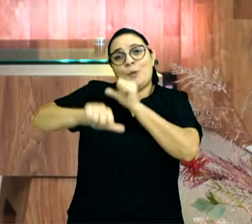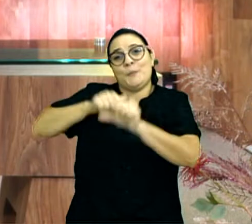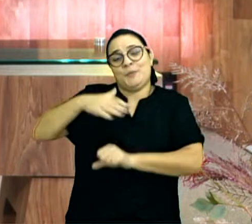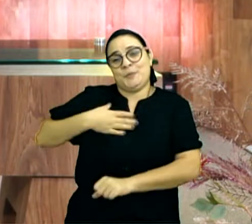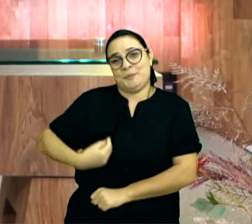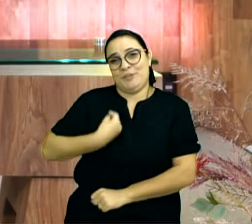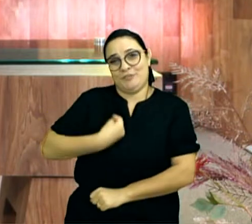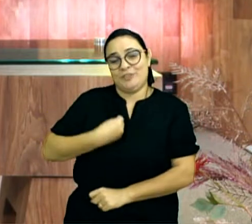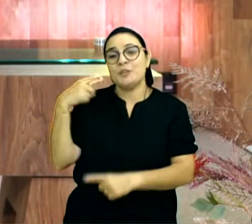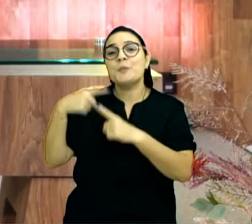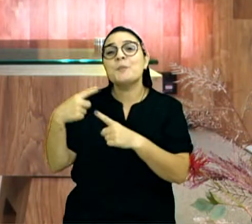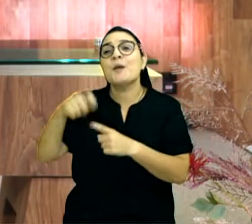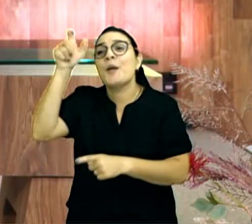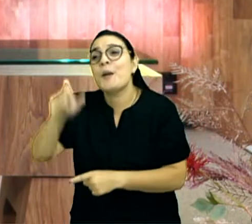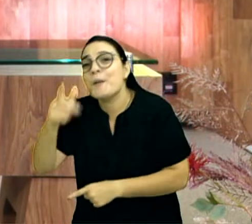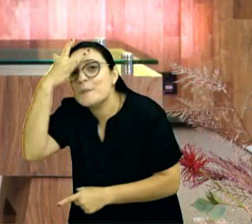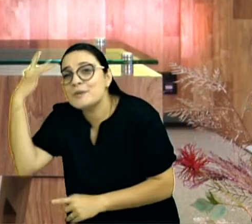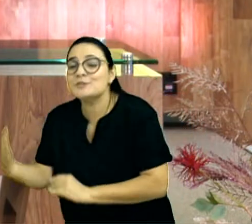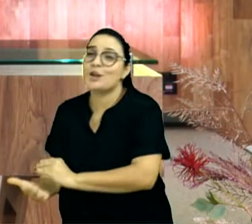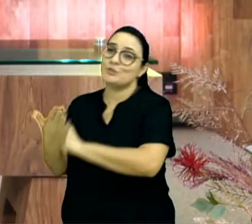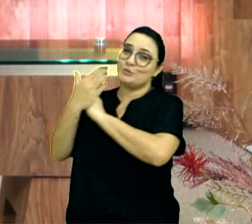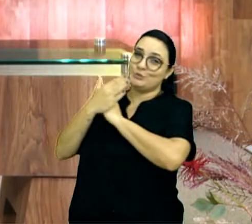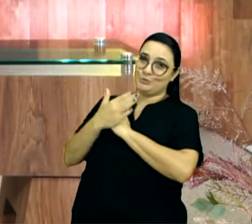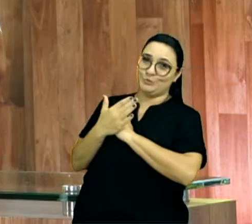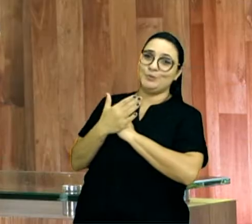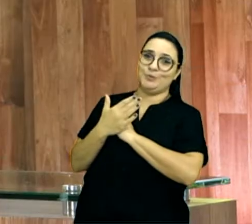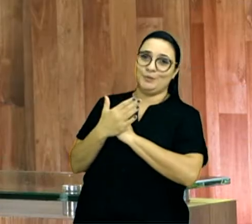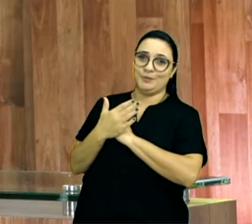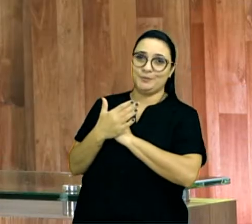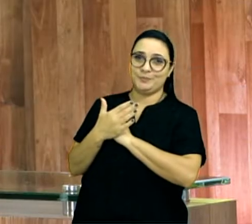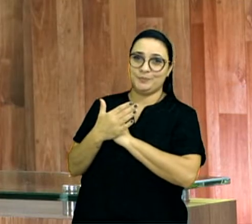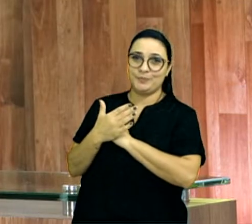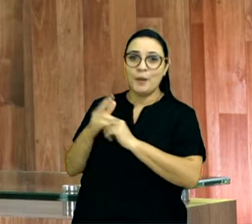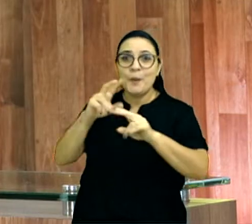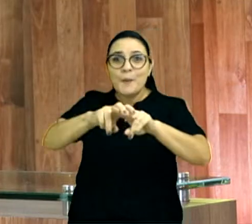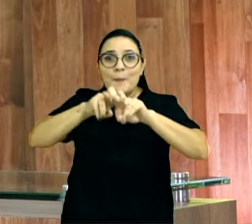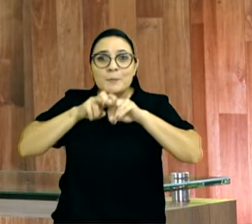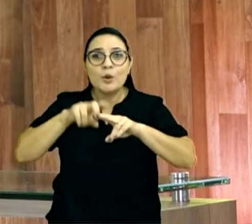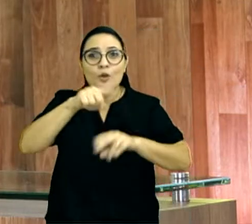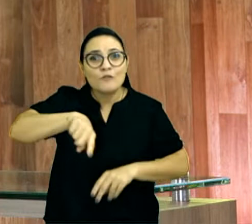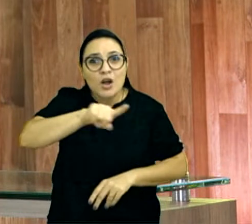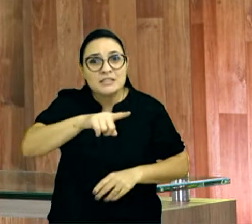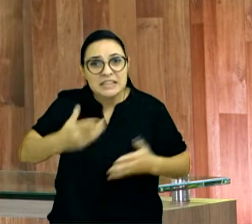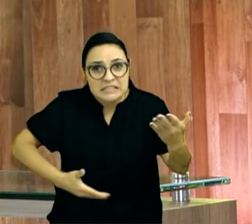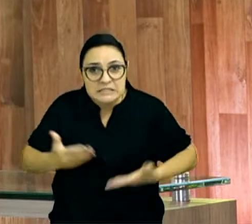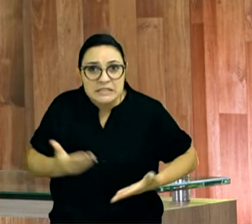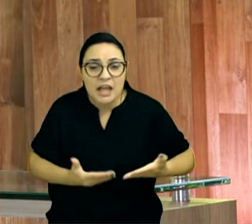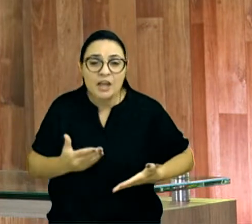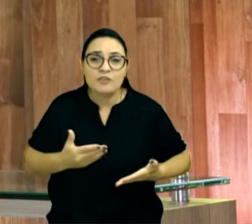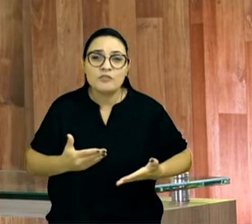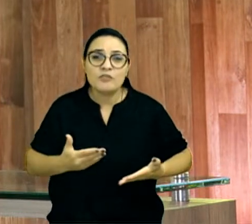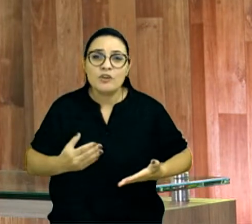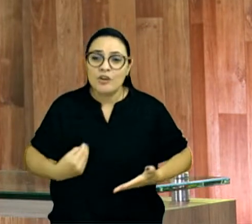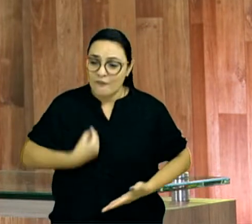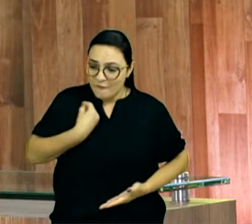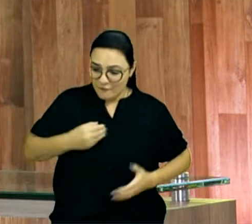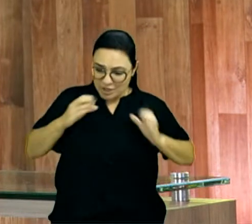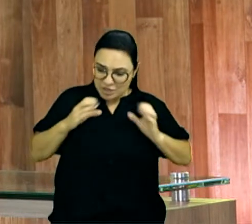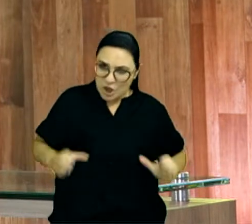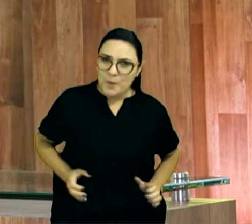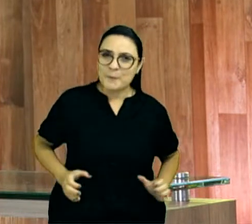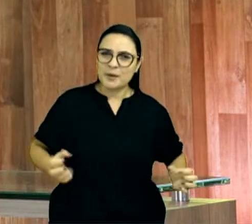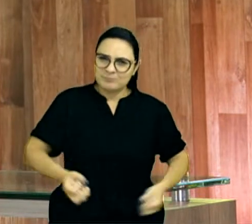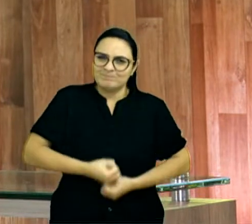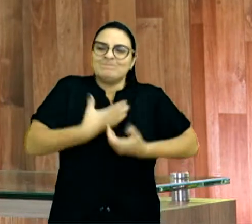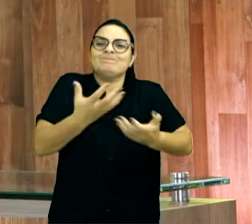misericórdia. O servo, ele tem que testemunhar com a vida, com a vida, com paixão,